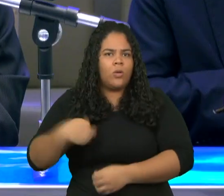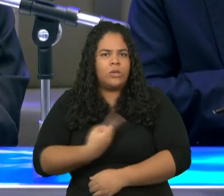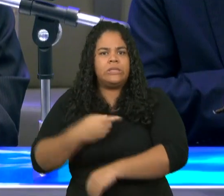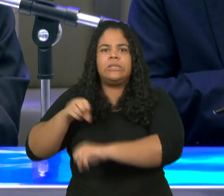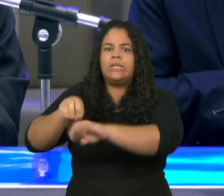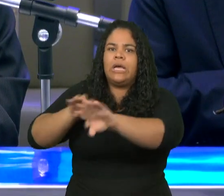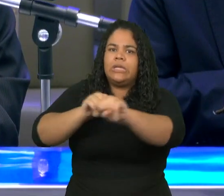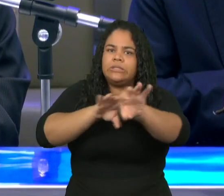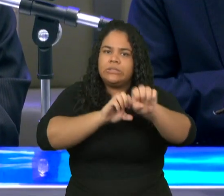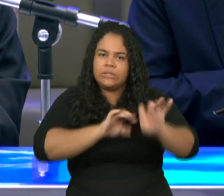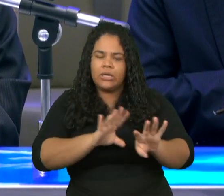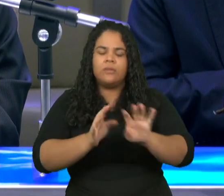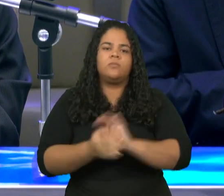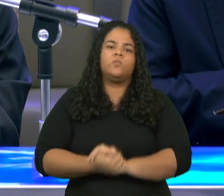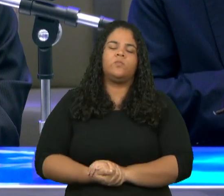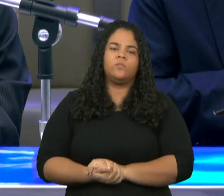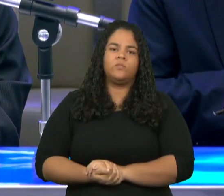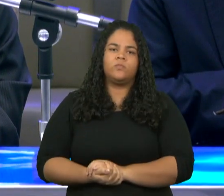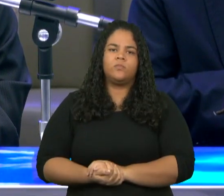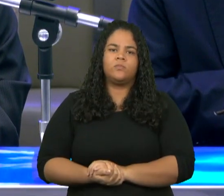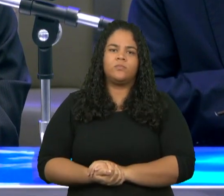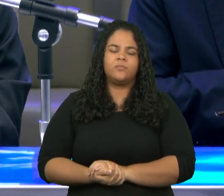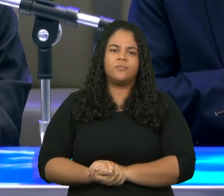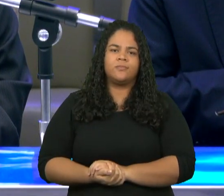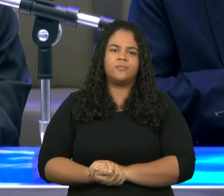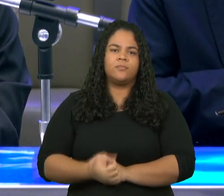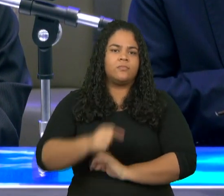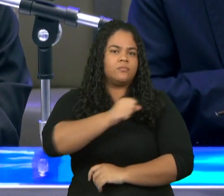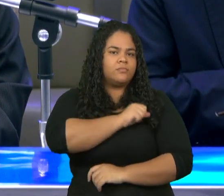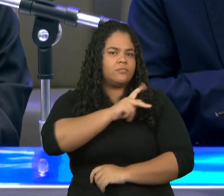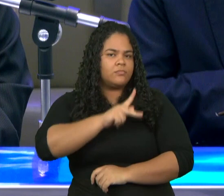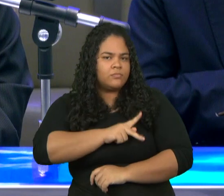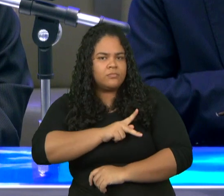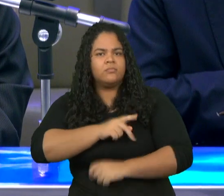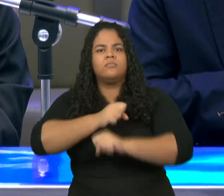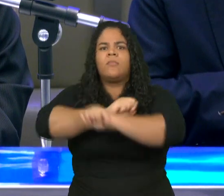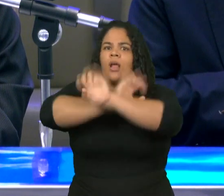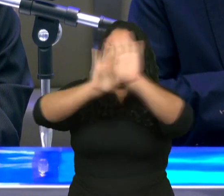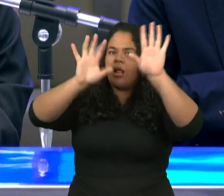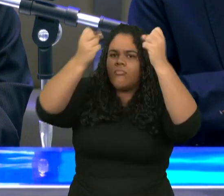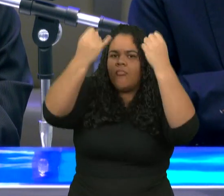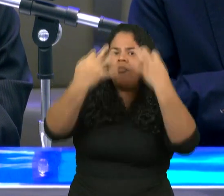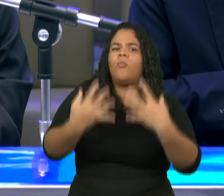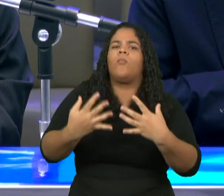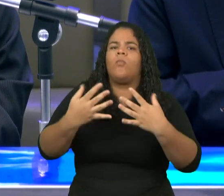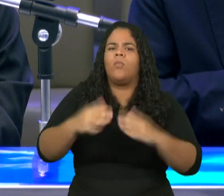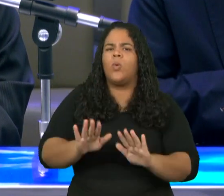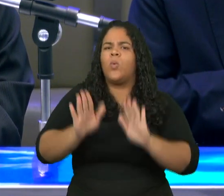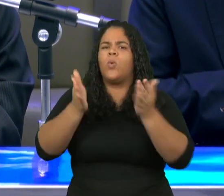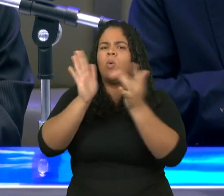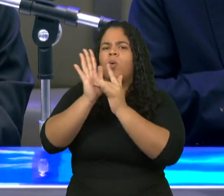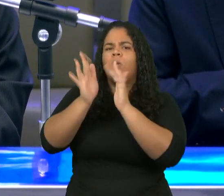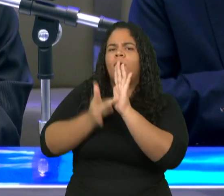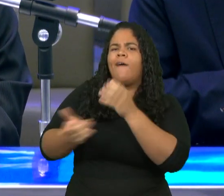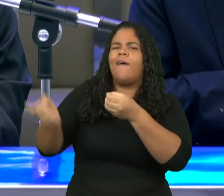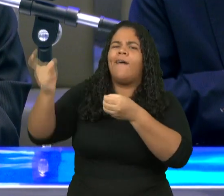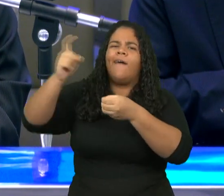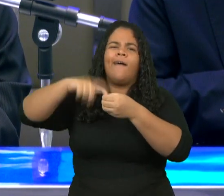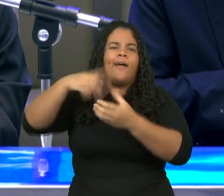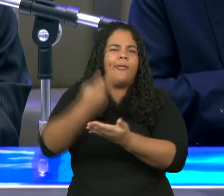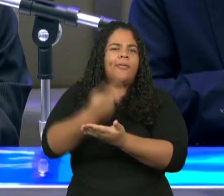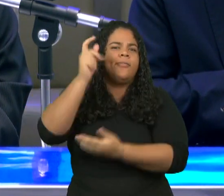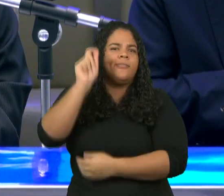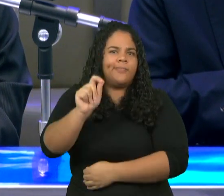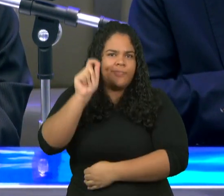pelos apóstolos de nosso Senhor Jesus Cristo, os quais vos dizem que, no último tempo, haverá